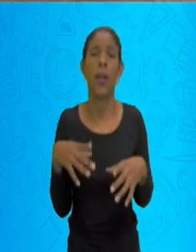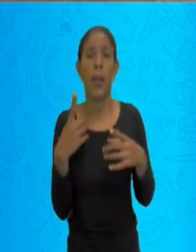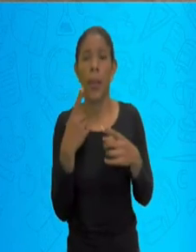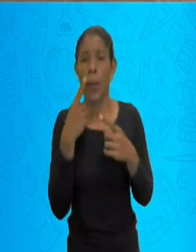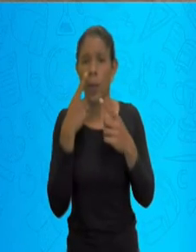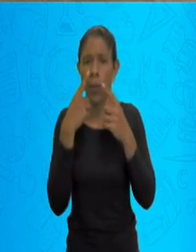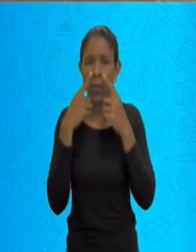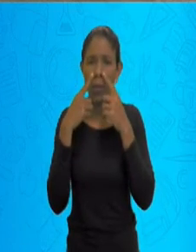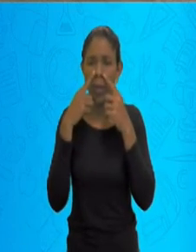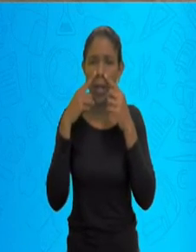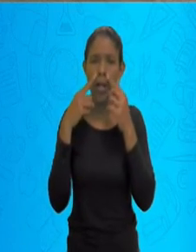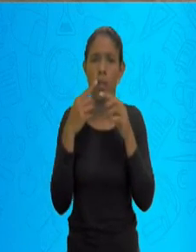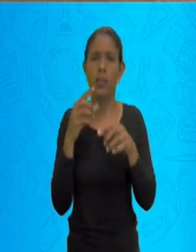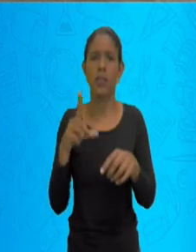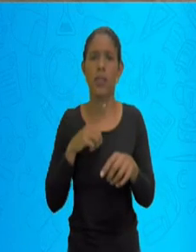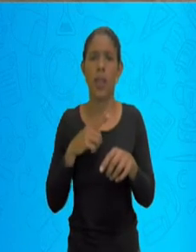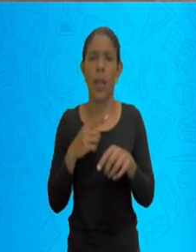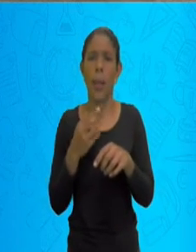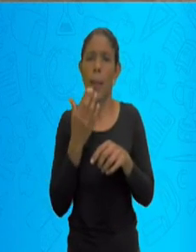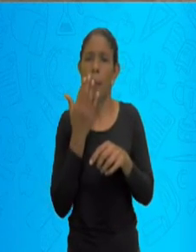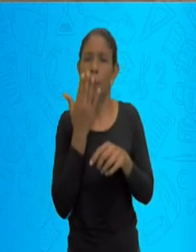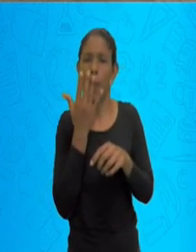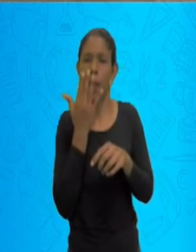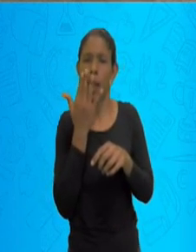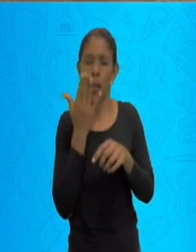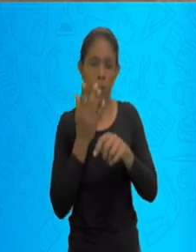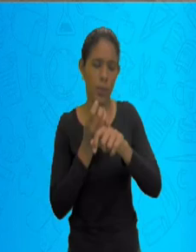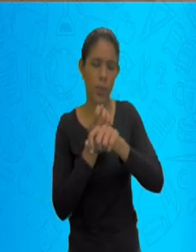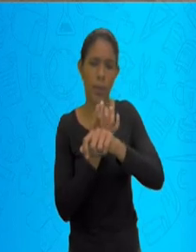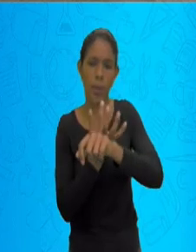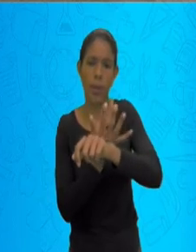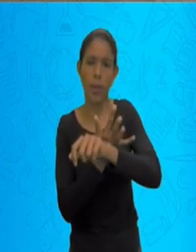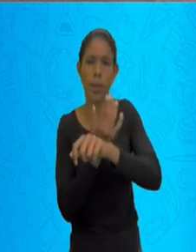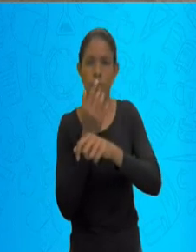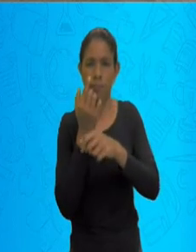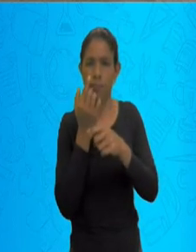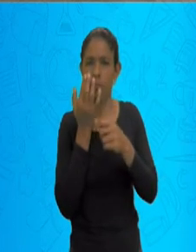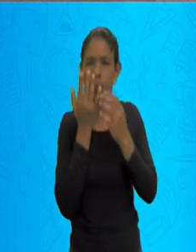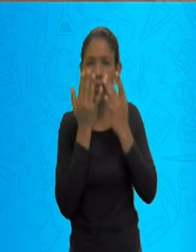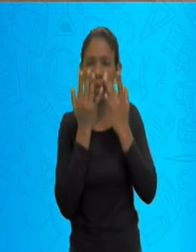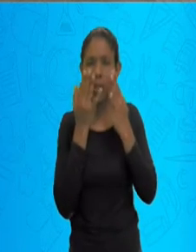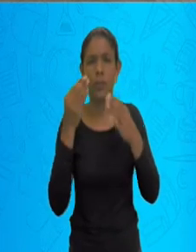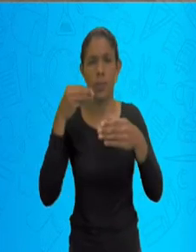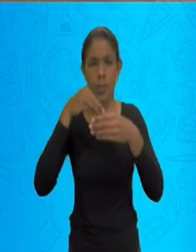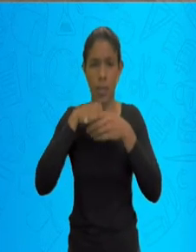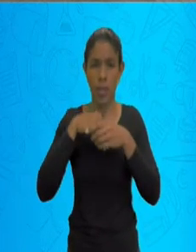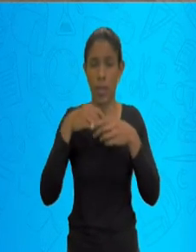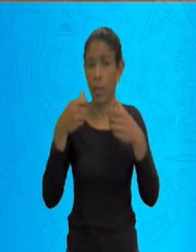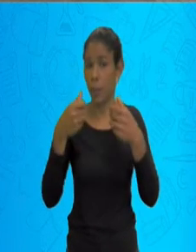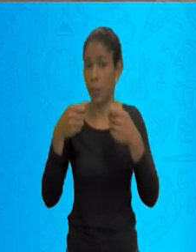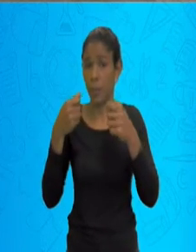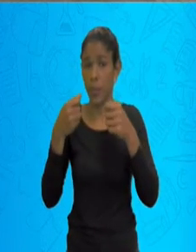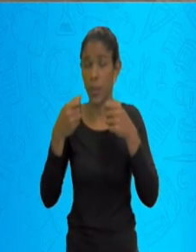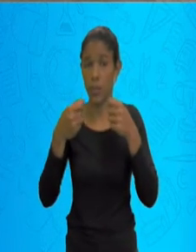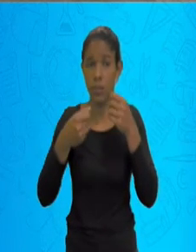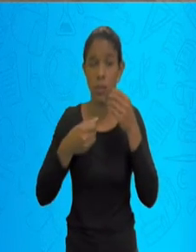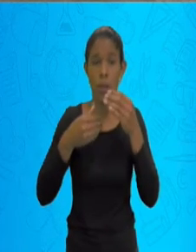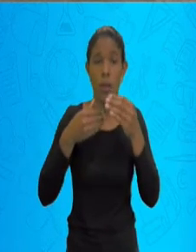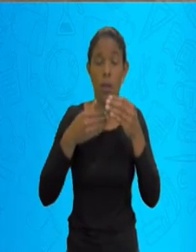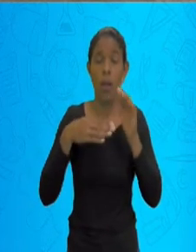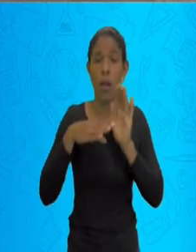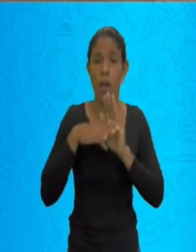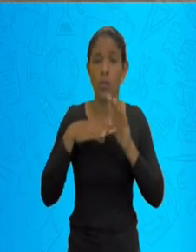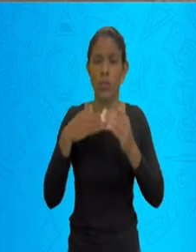micro-organismos que não precisam passar por esse processo até o final? Ele serve como um